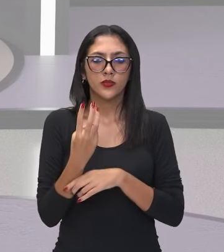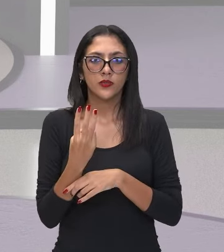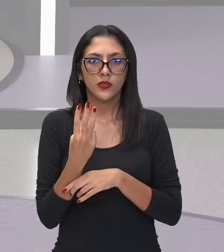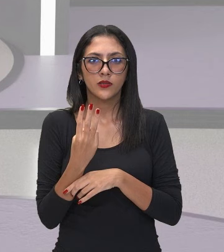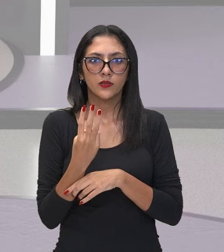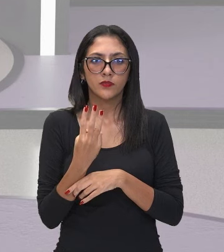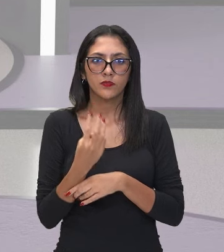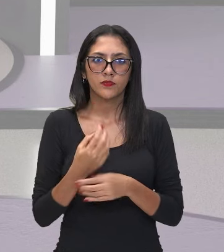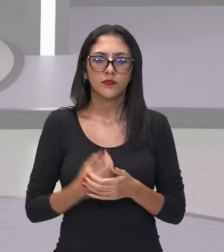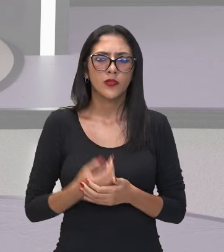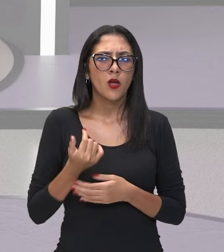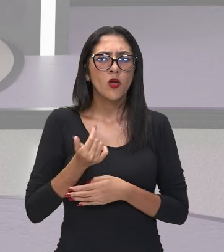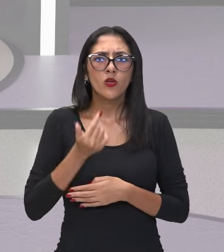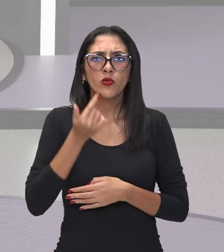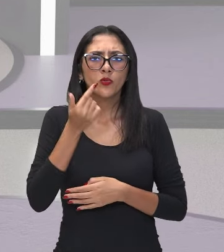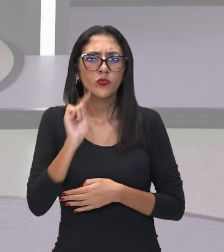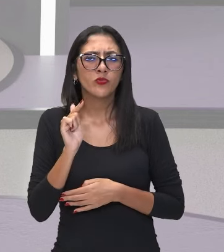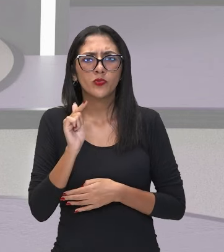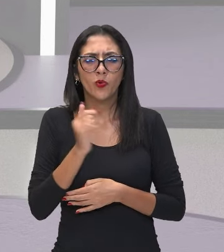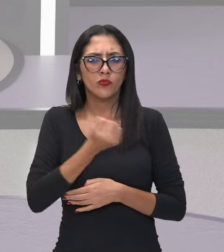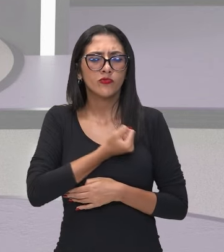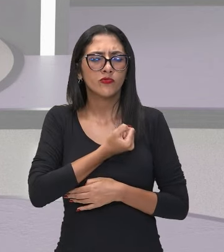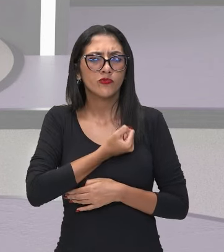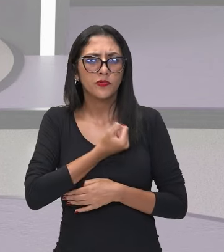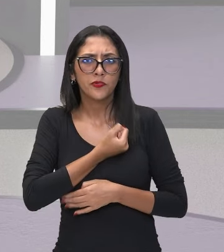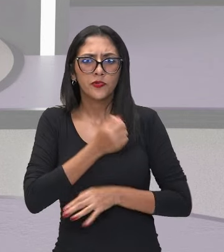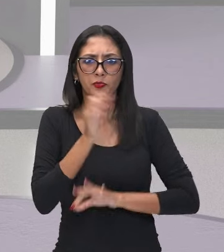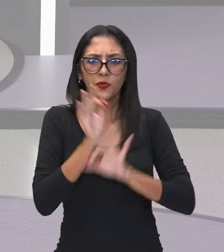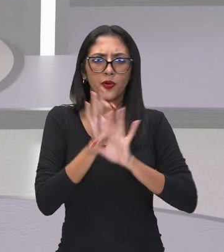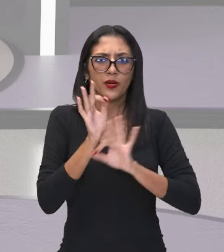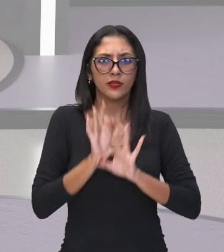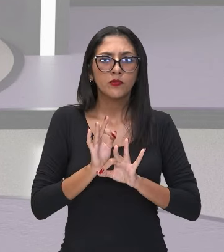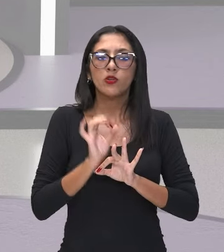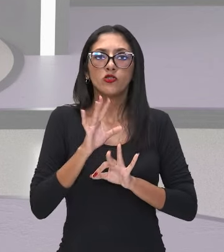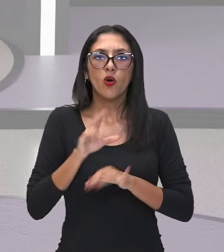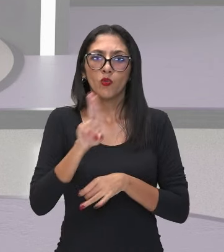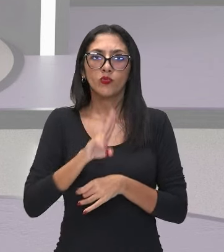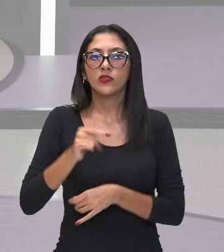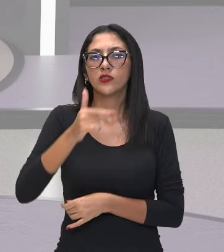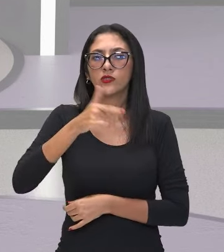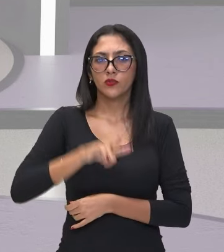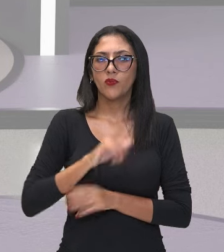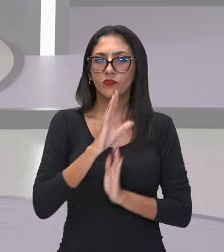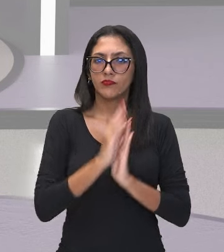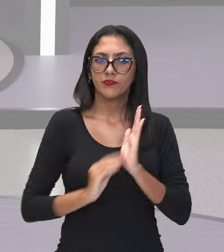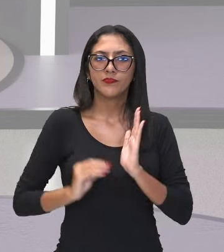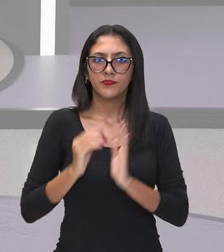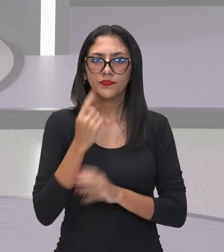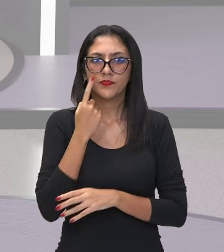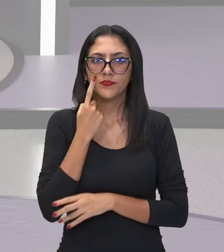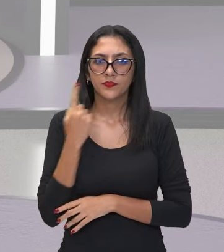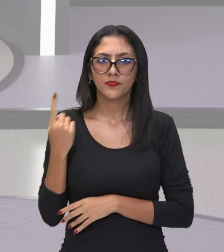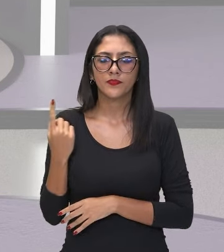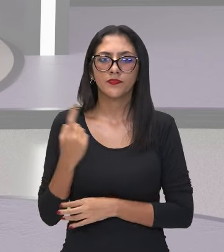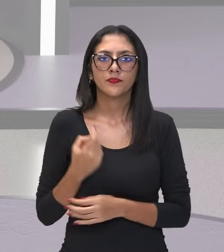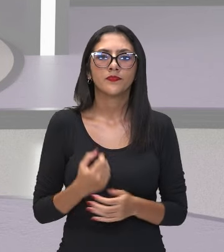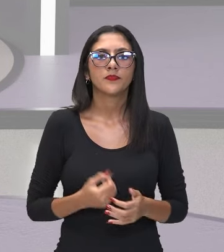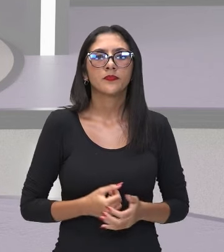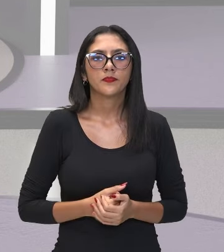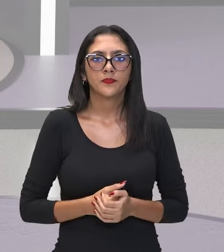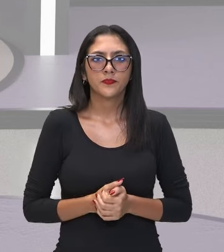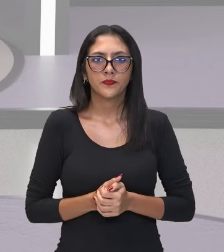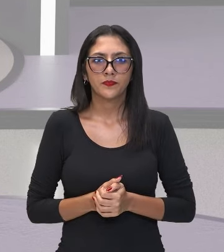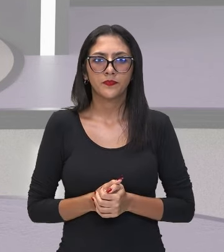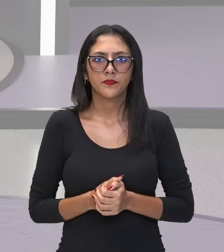fazer com os outros números? O que é que eu vou fazer com os outros sinais? Você vai repetir. Quer ver? Observe aí o próximo passo. Ó.